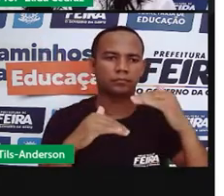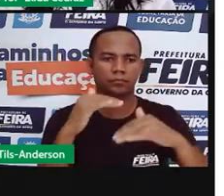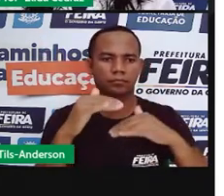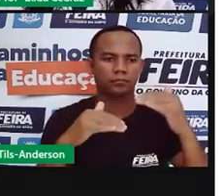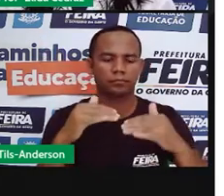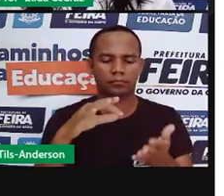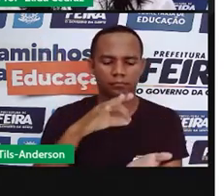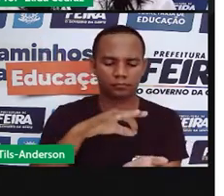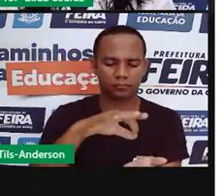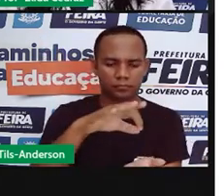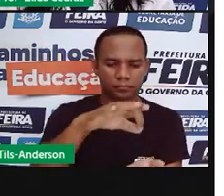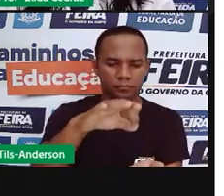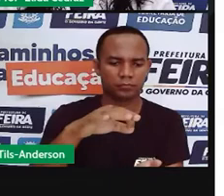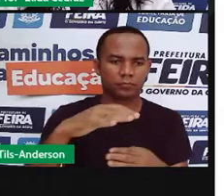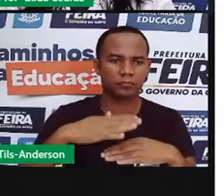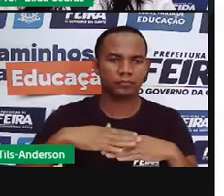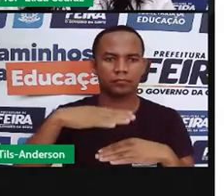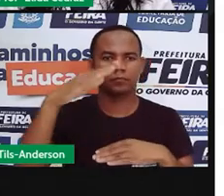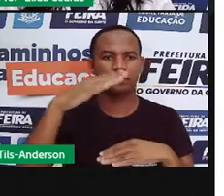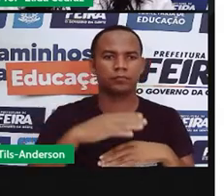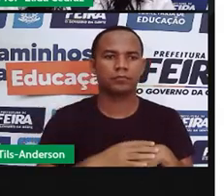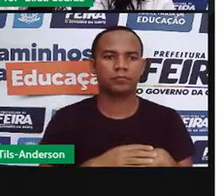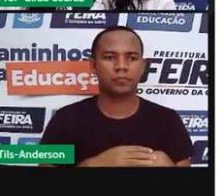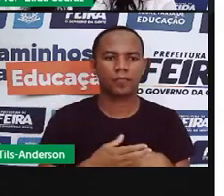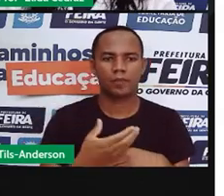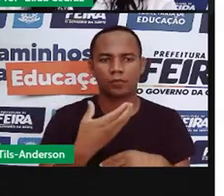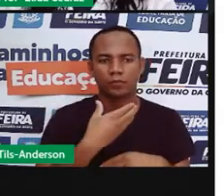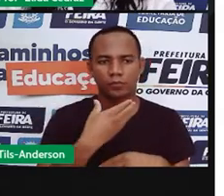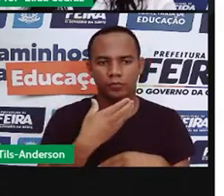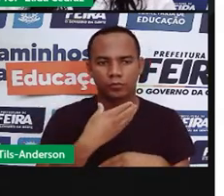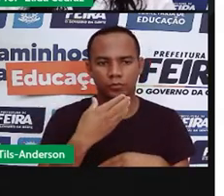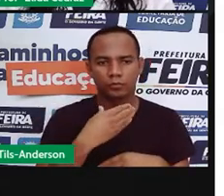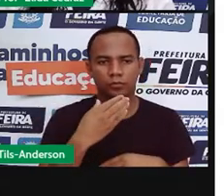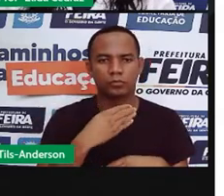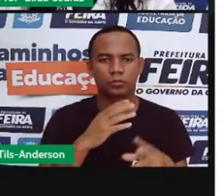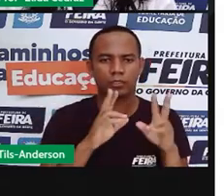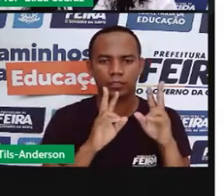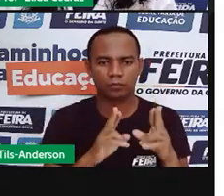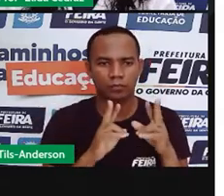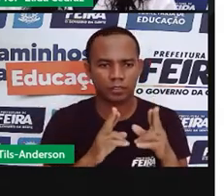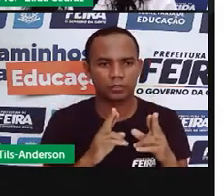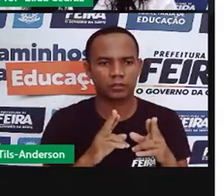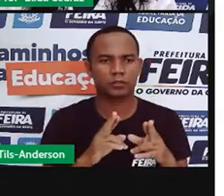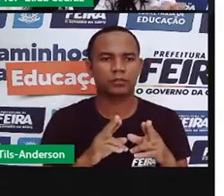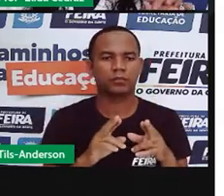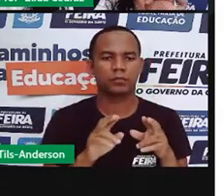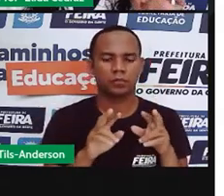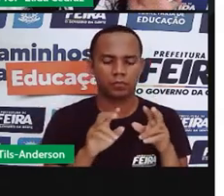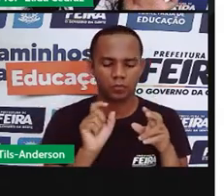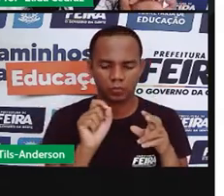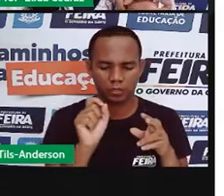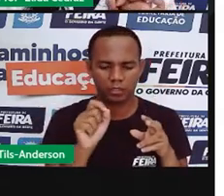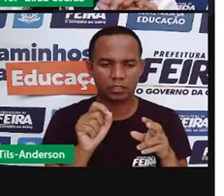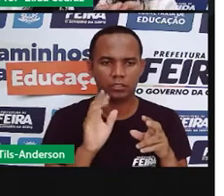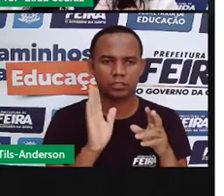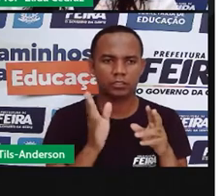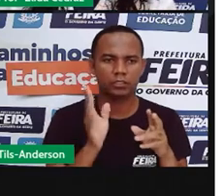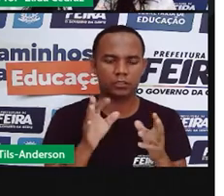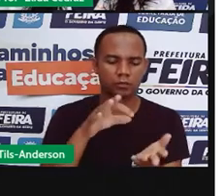brotavam e davam frutos iguaizinhos àqueles cujas